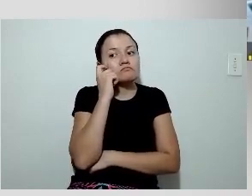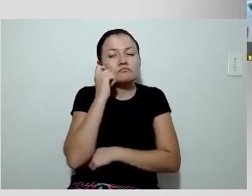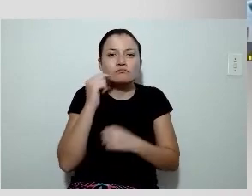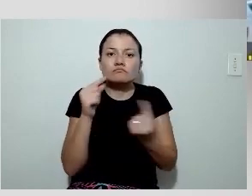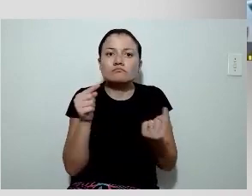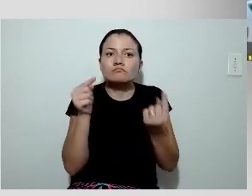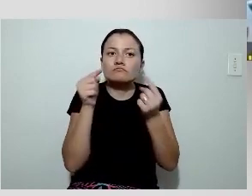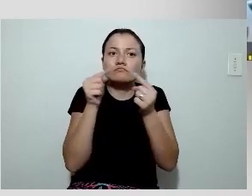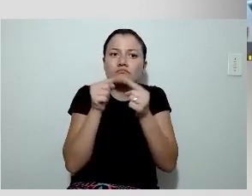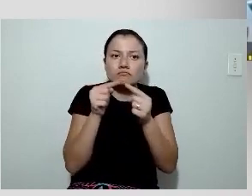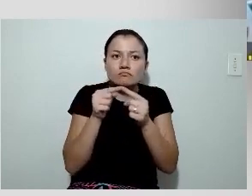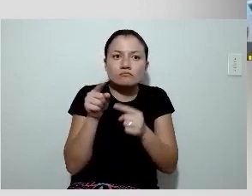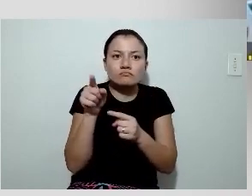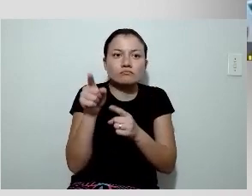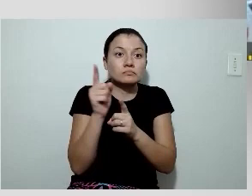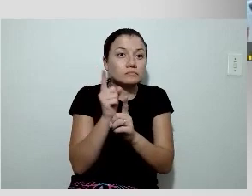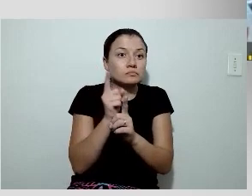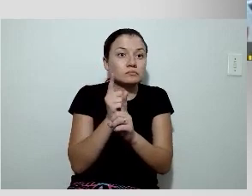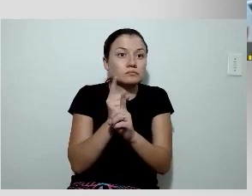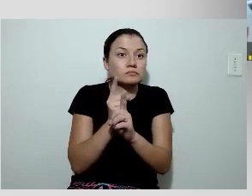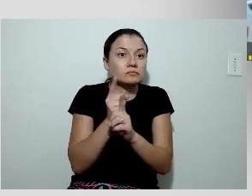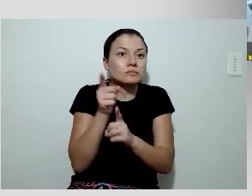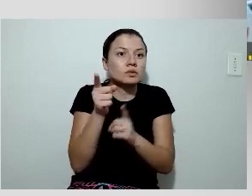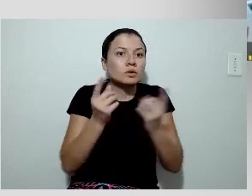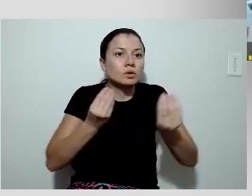diagnóstico anatômico funcionando.